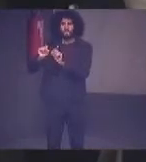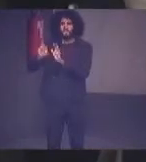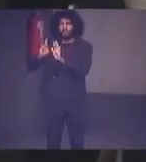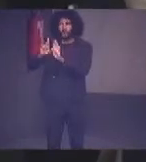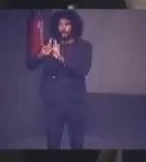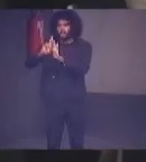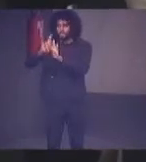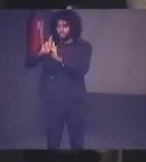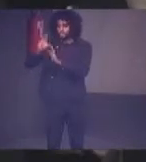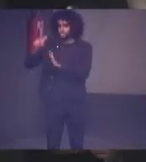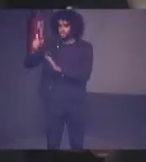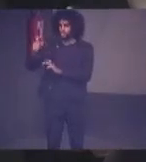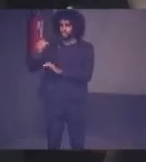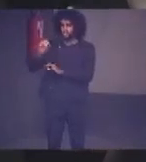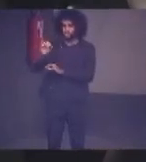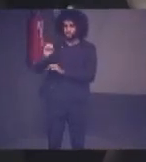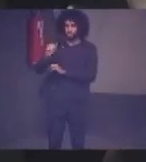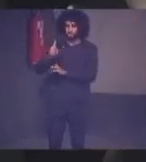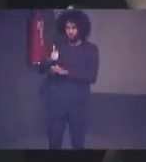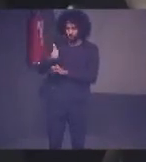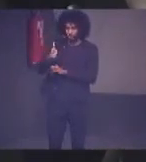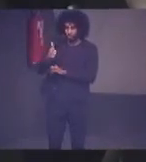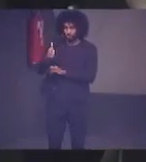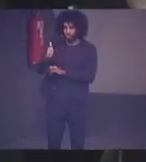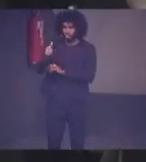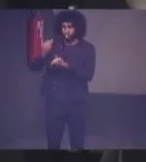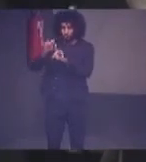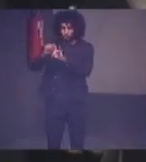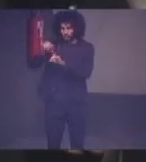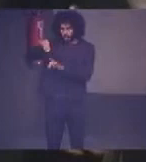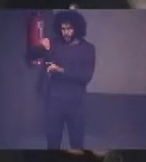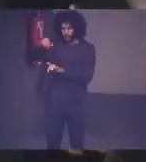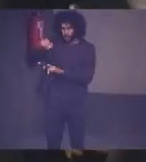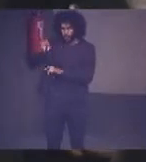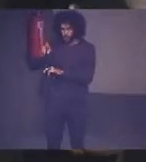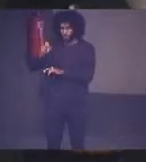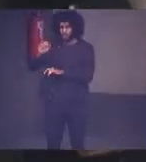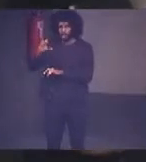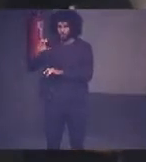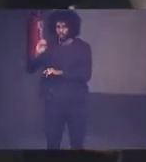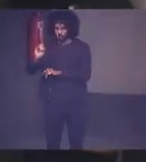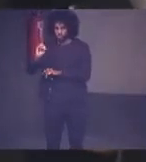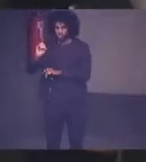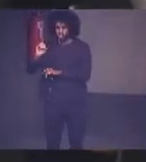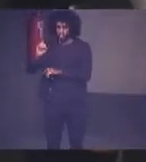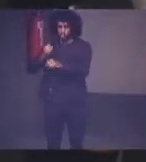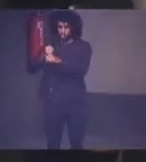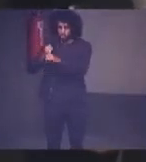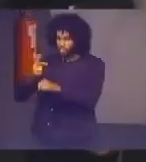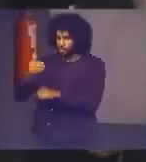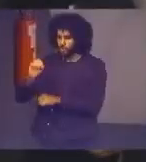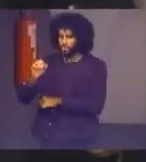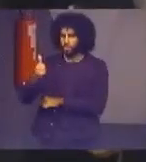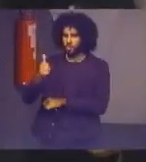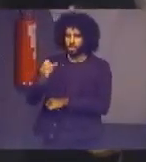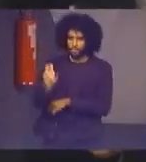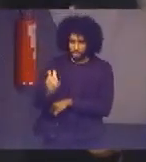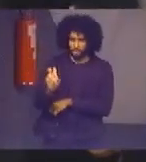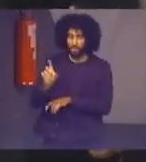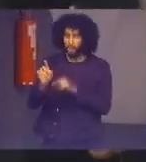de 3 de março de 2015 e esta resolução instituiu e